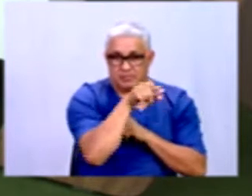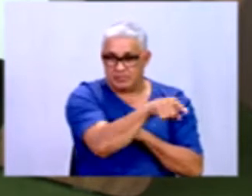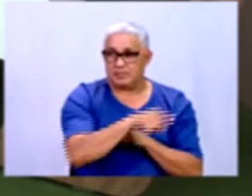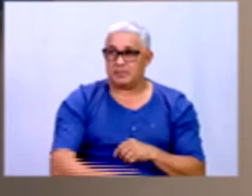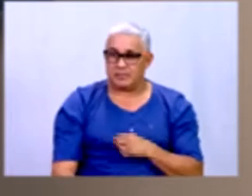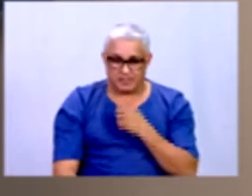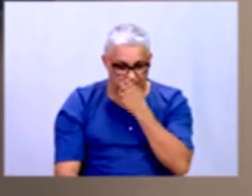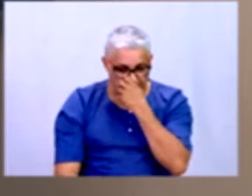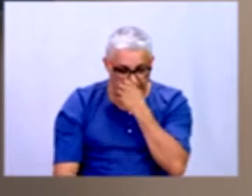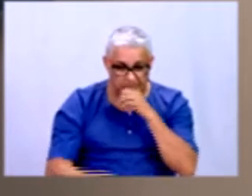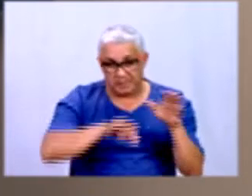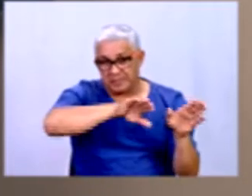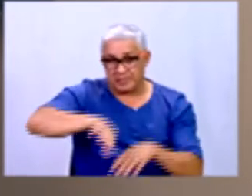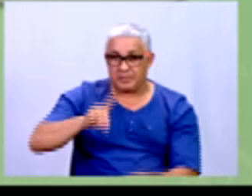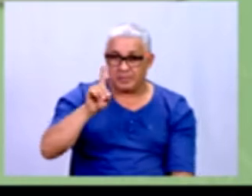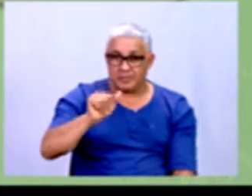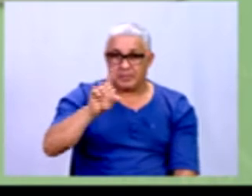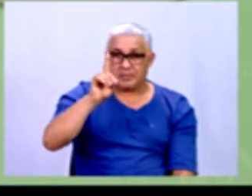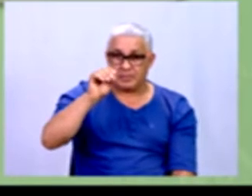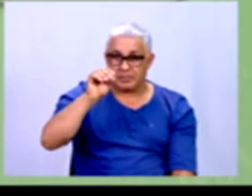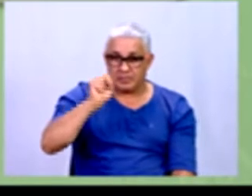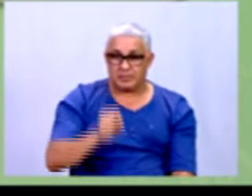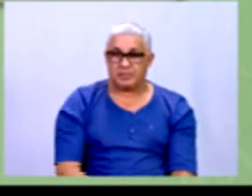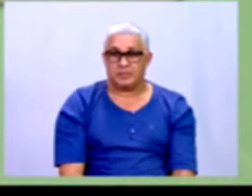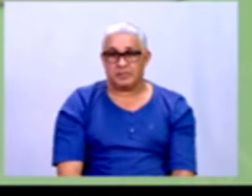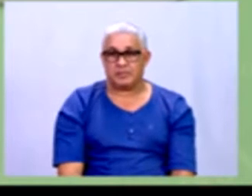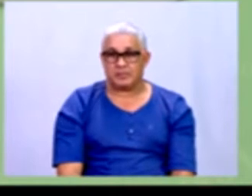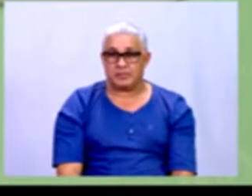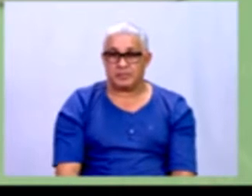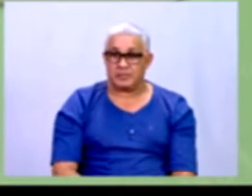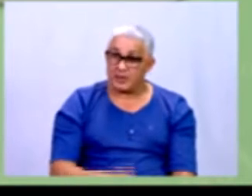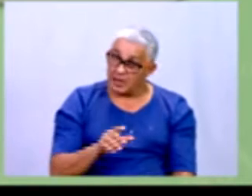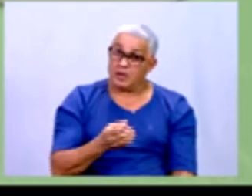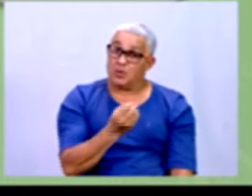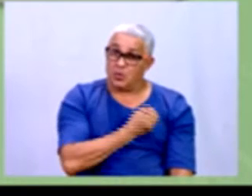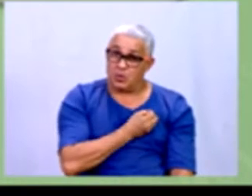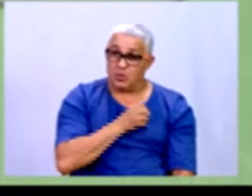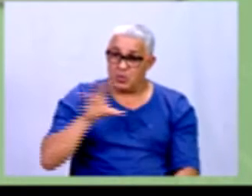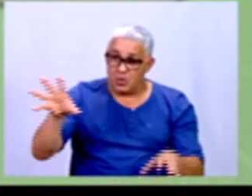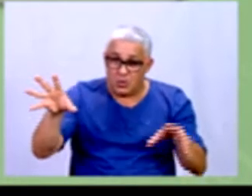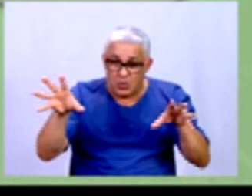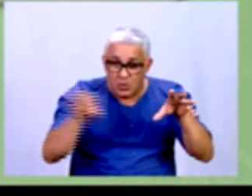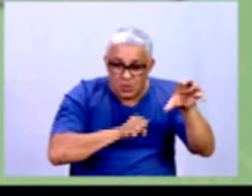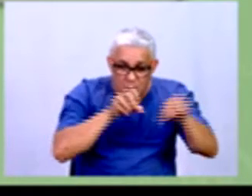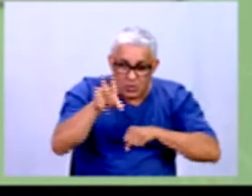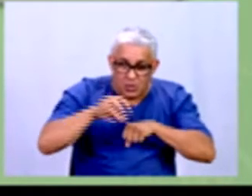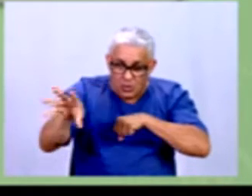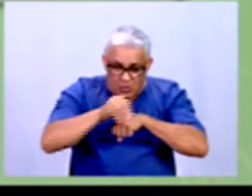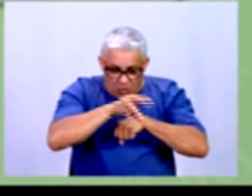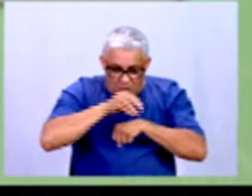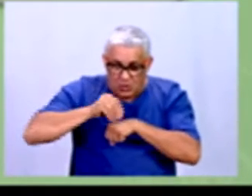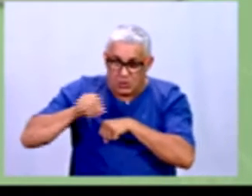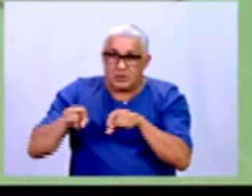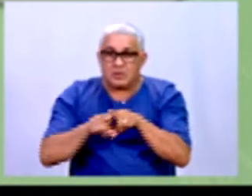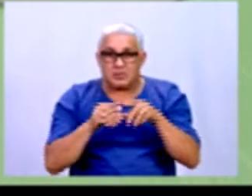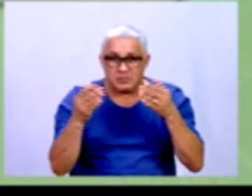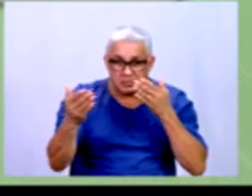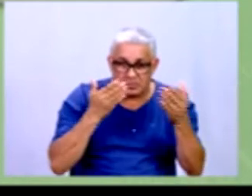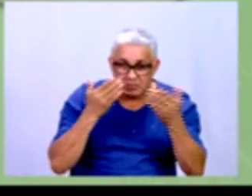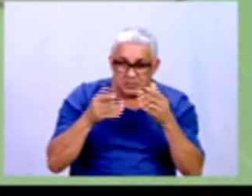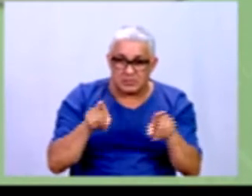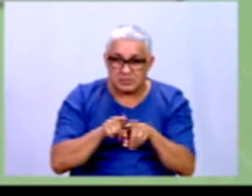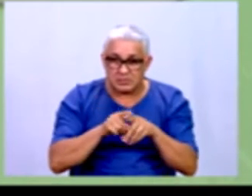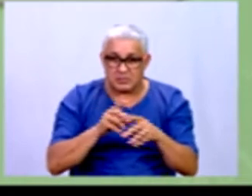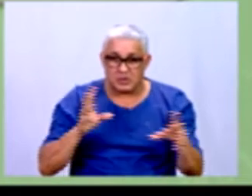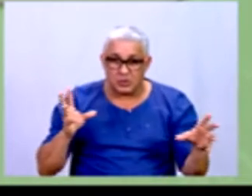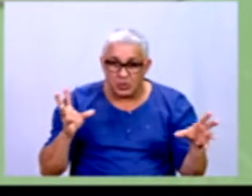Os dados. Os dados são fatos e números coletados, analisados e sintetizados